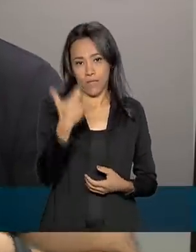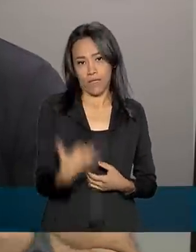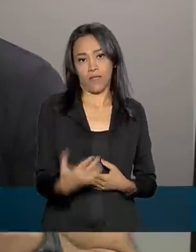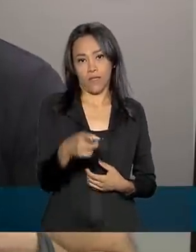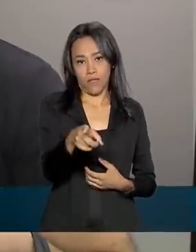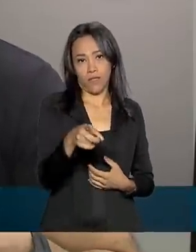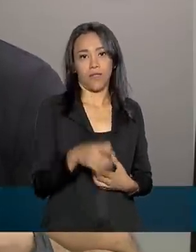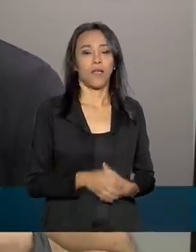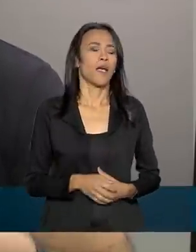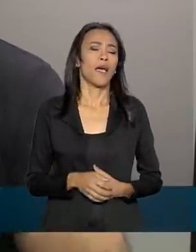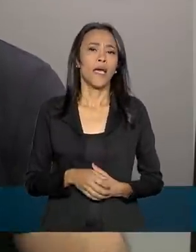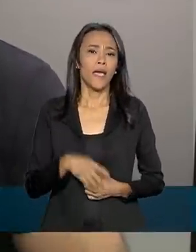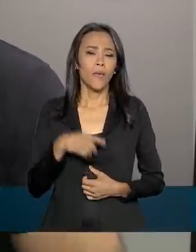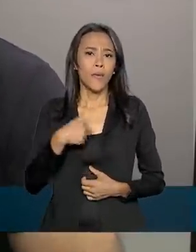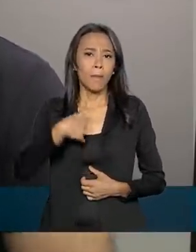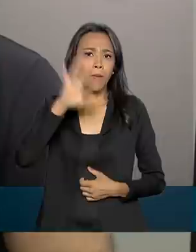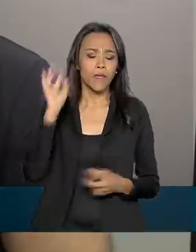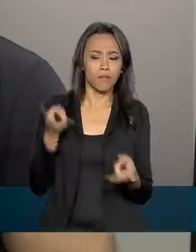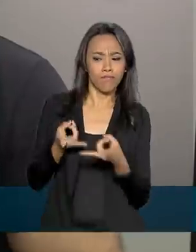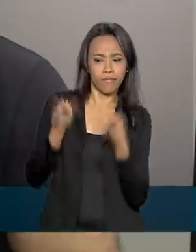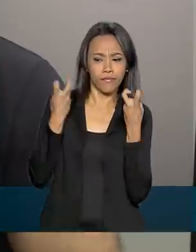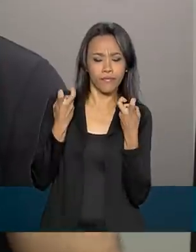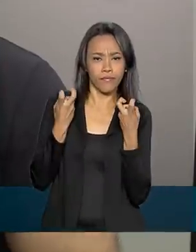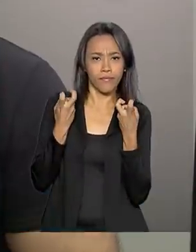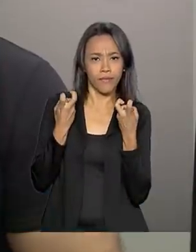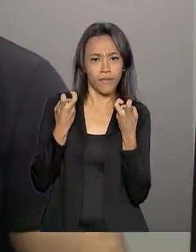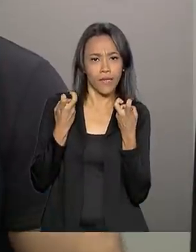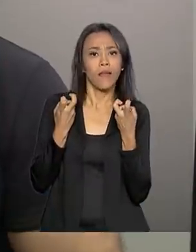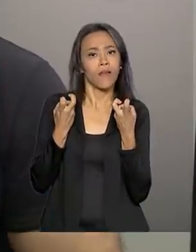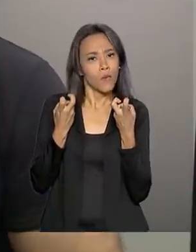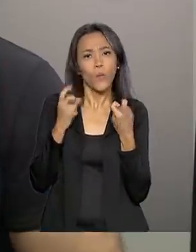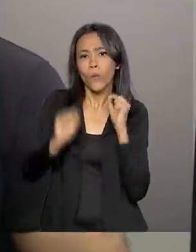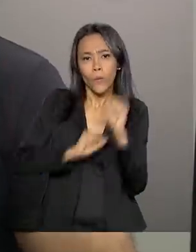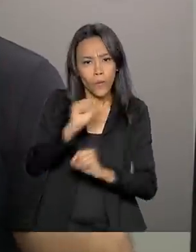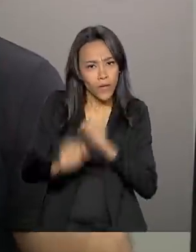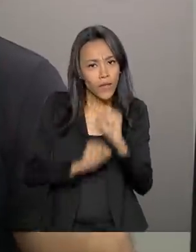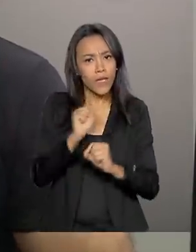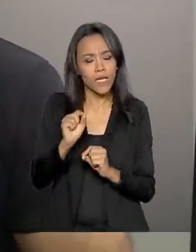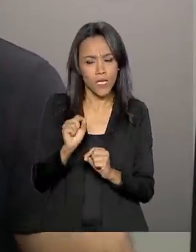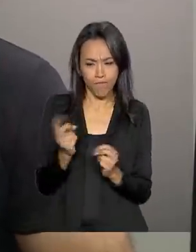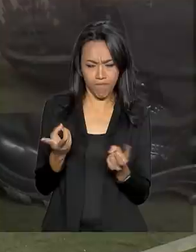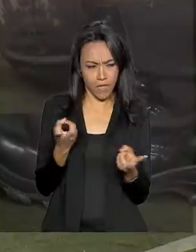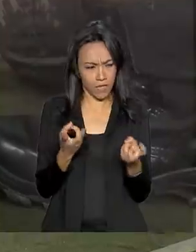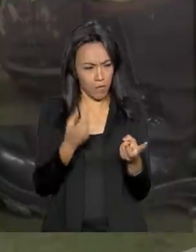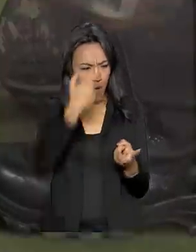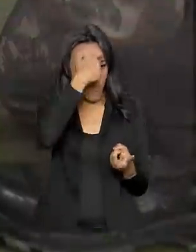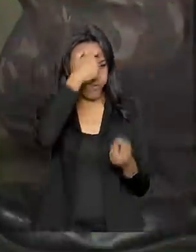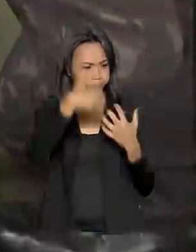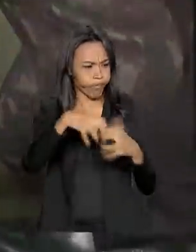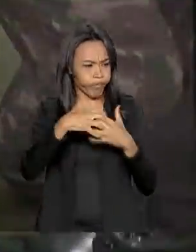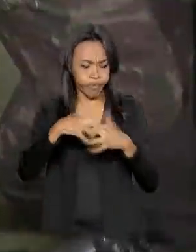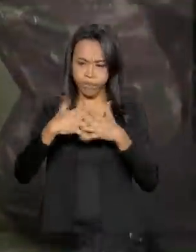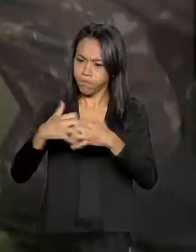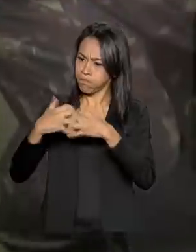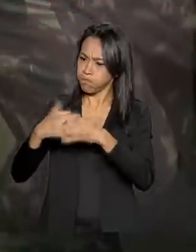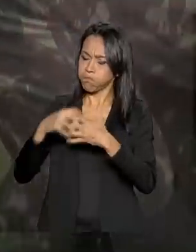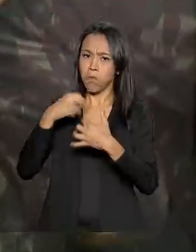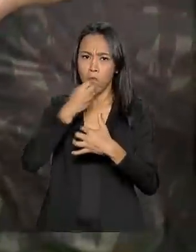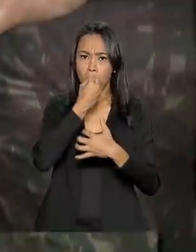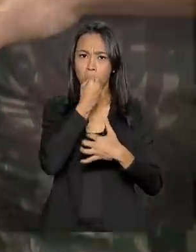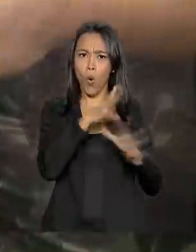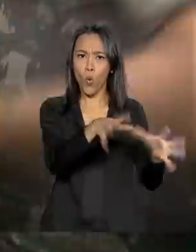realmente o que é mais notório. E fora isso, também a capacidade que eles encontram de, dentro dessa equipe,